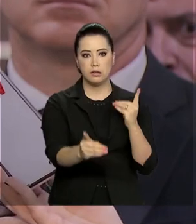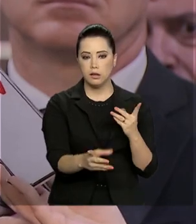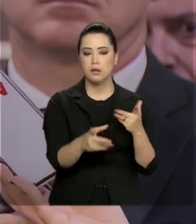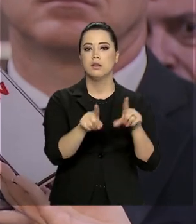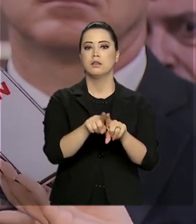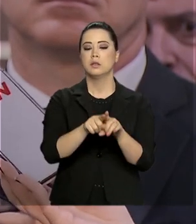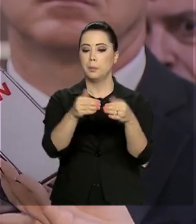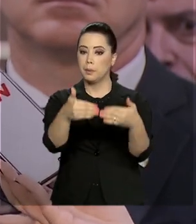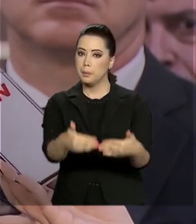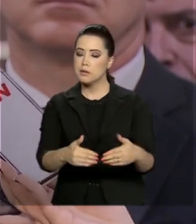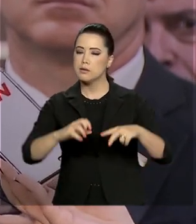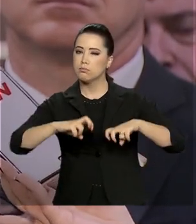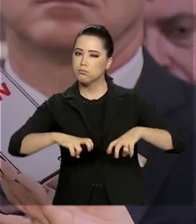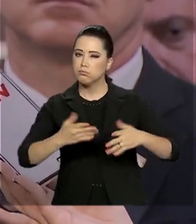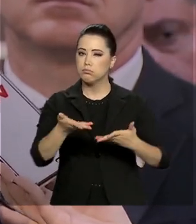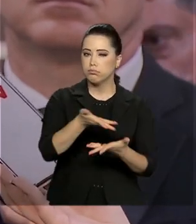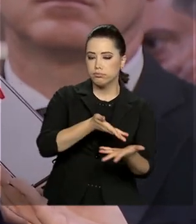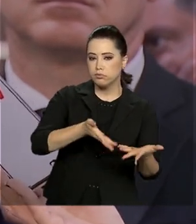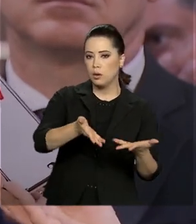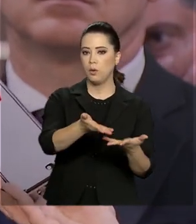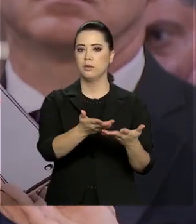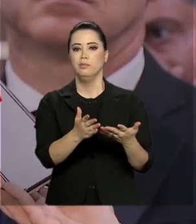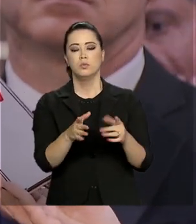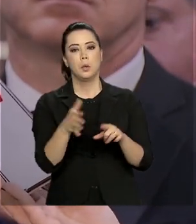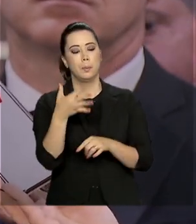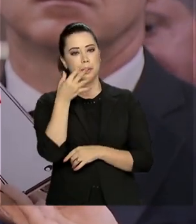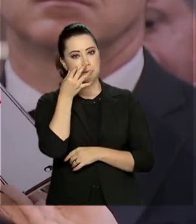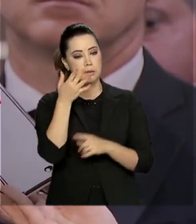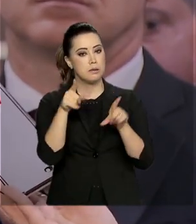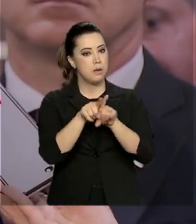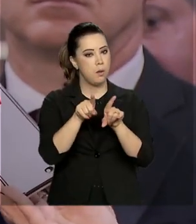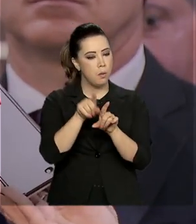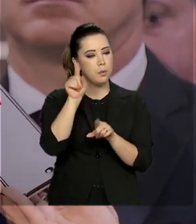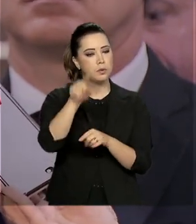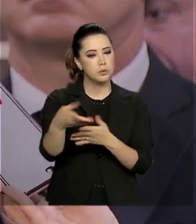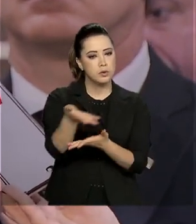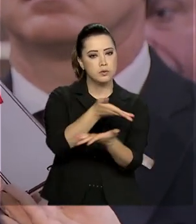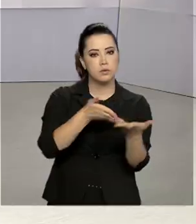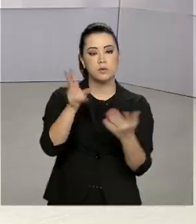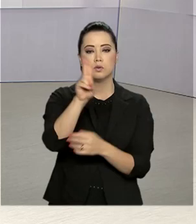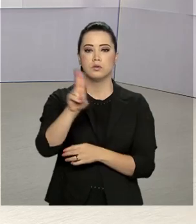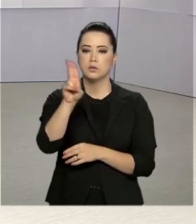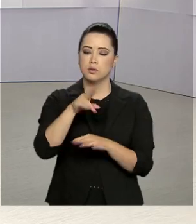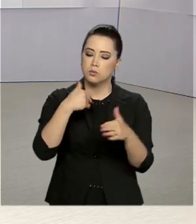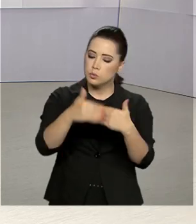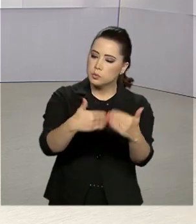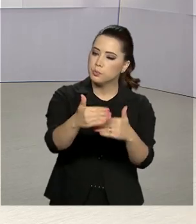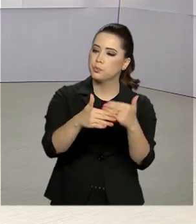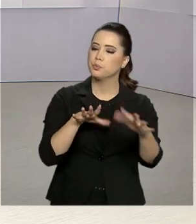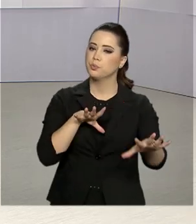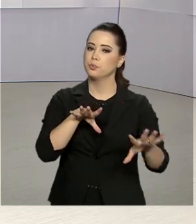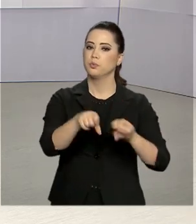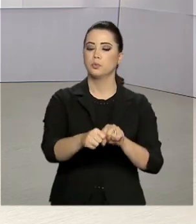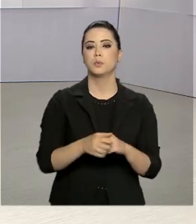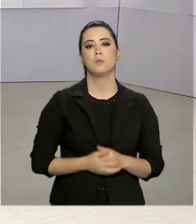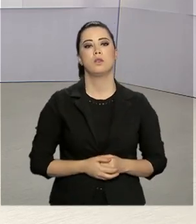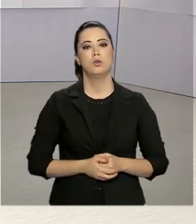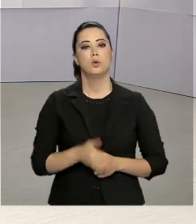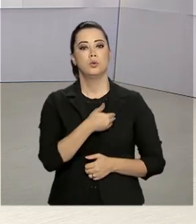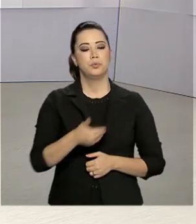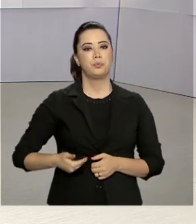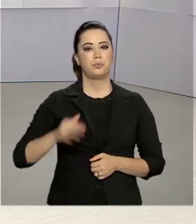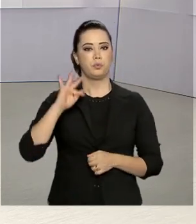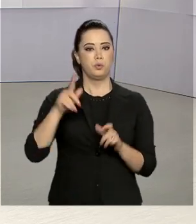polos presenciais, envolve as universidades no processo de formação. O Governo Federal